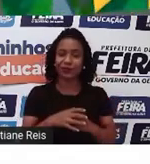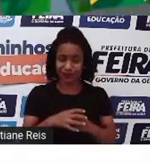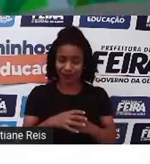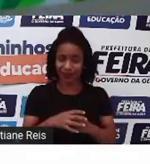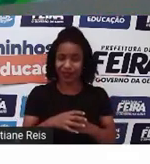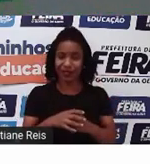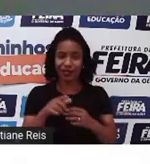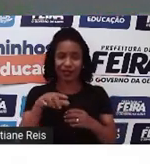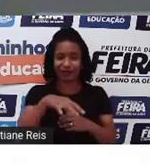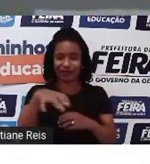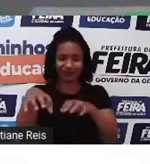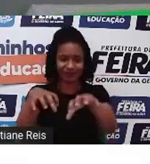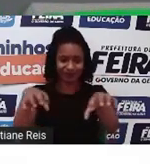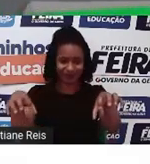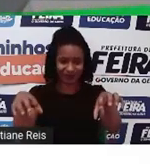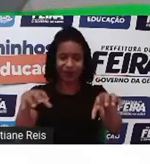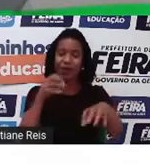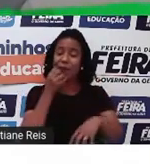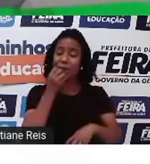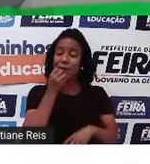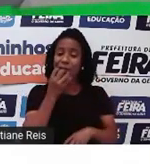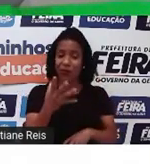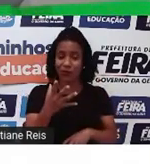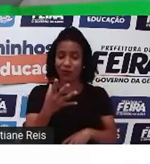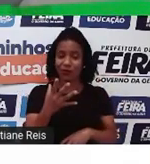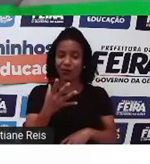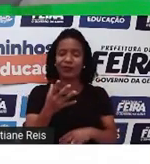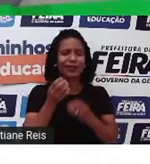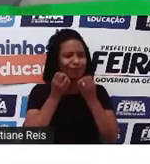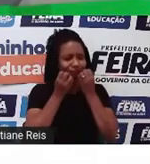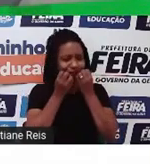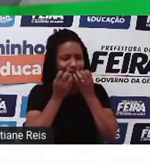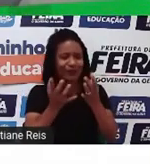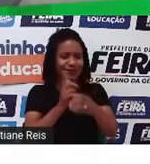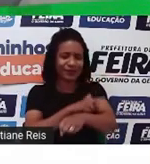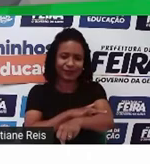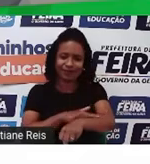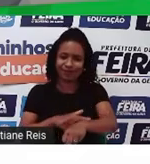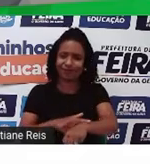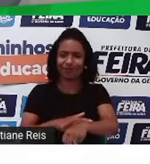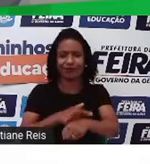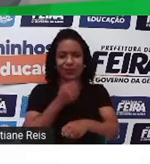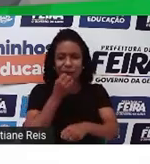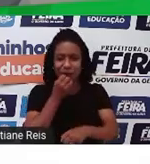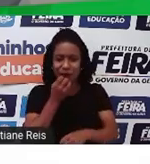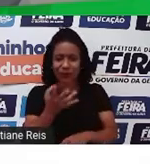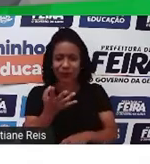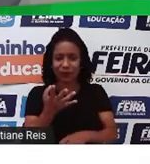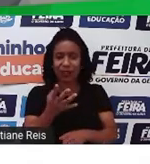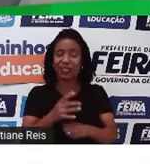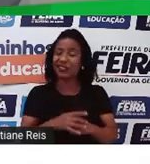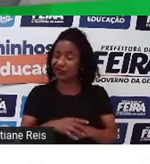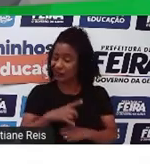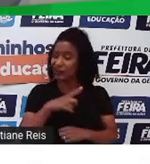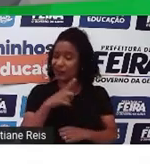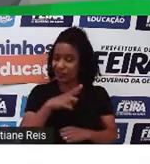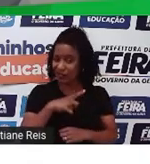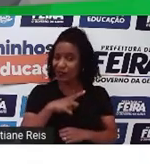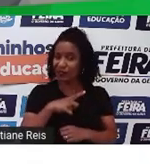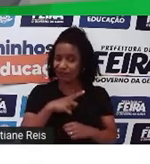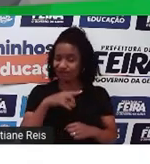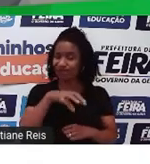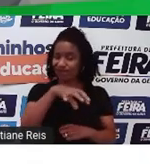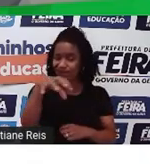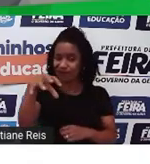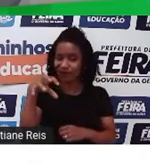É legal ser gentil. Nesta cidade, você pode encontrar agressores distribuindo negatividade por todos